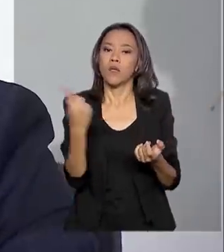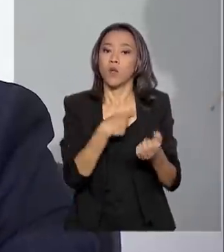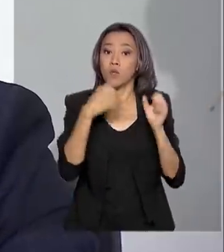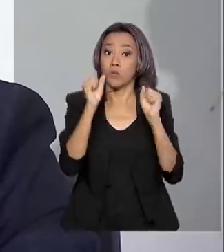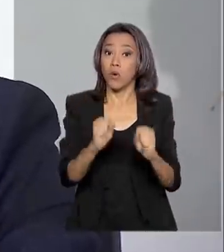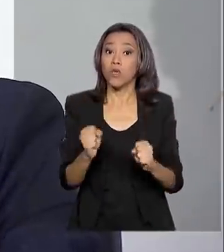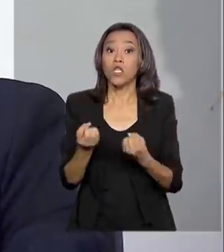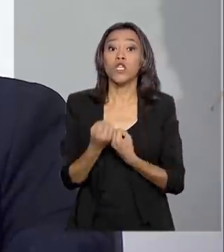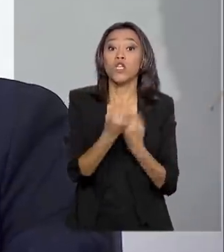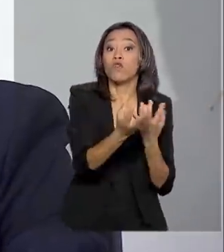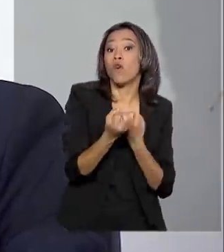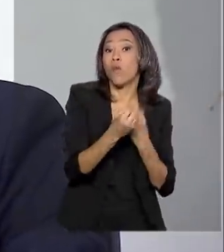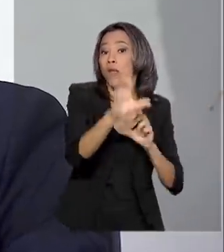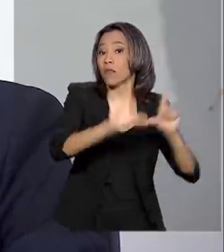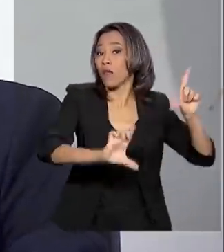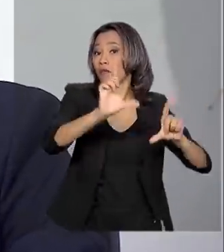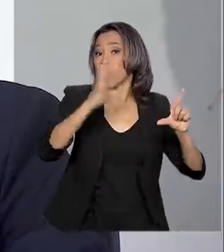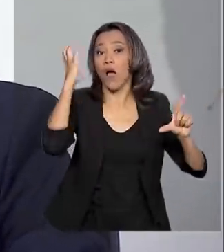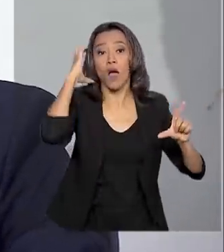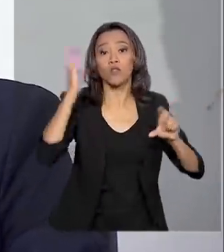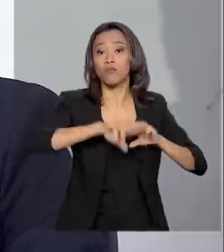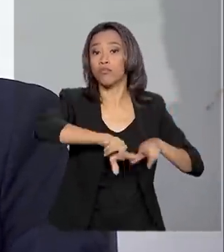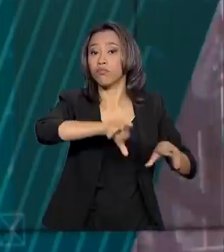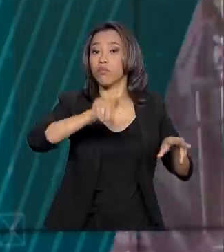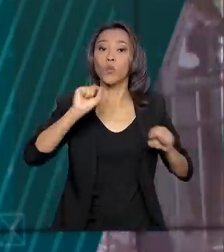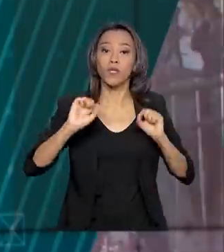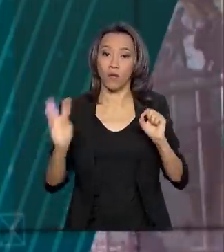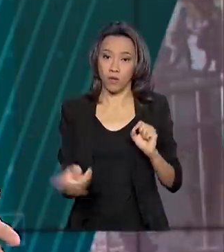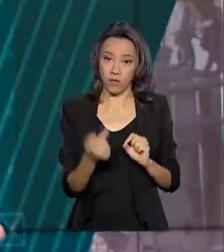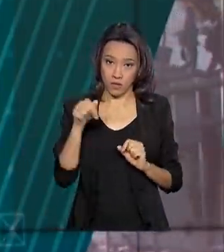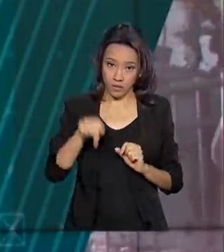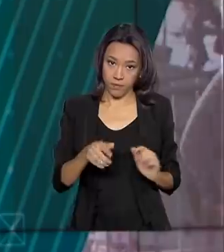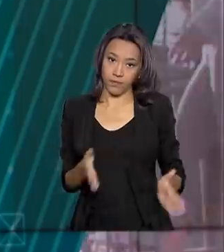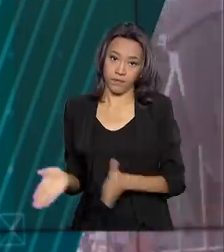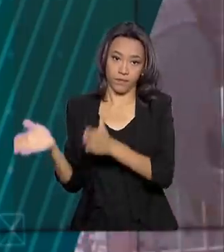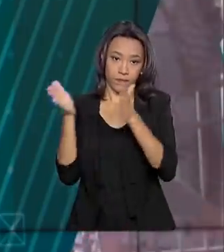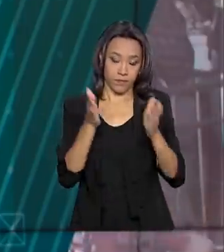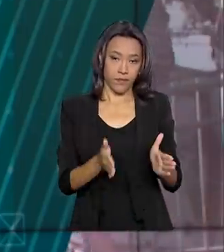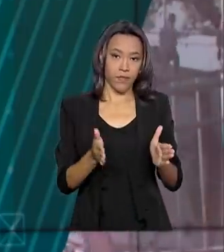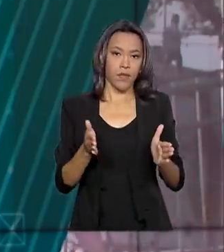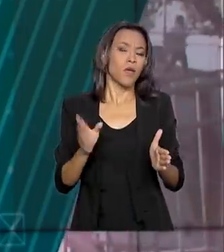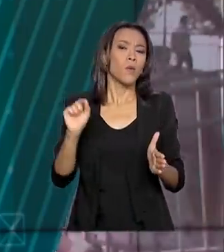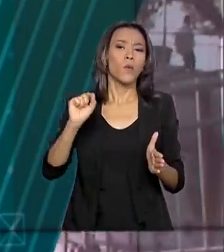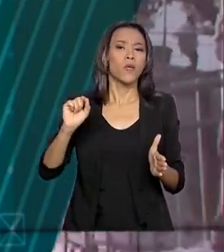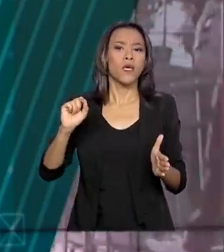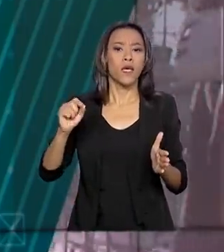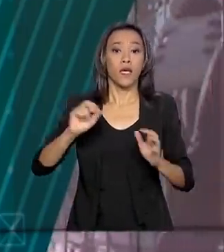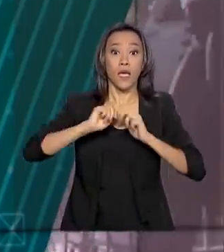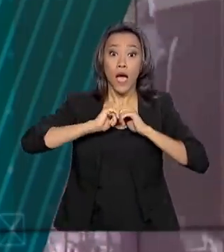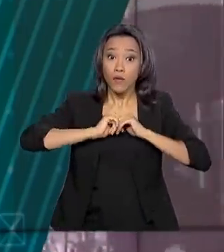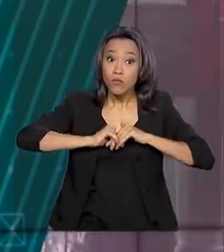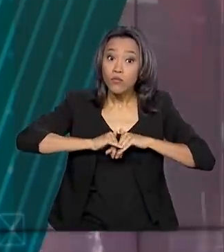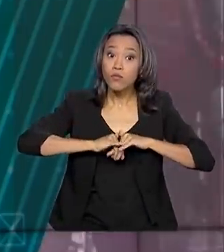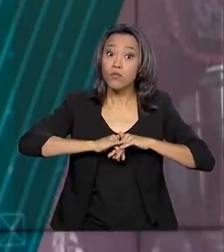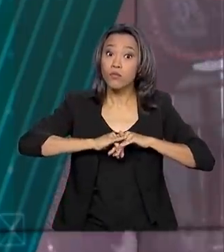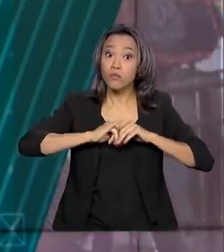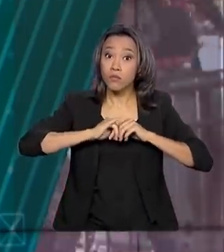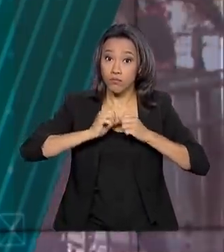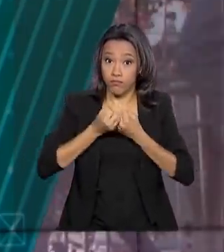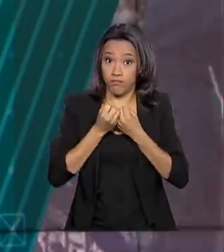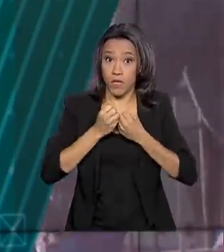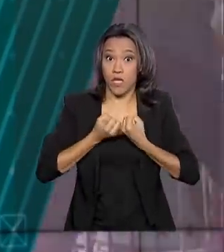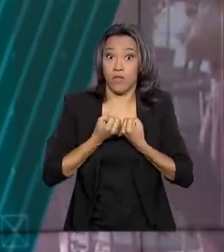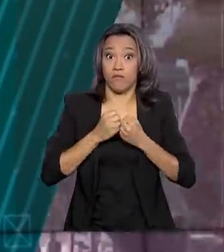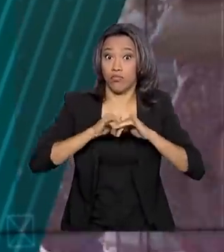informar a imprensa de tudo o que está acontecendo aqui. E a notícia da chegada do novo coronavírus ao Brasil deixou muitos